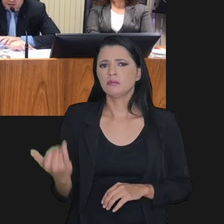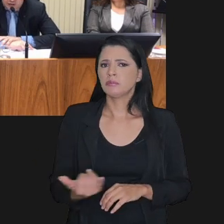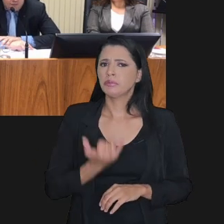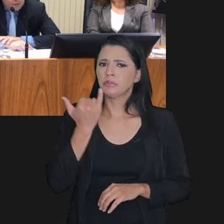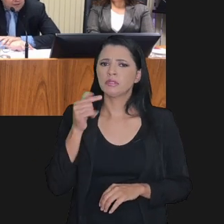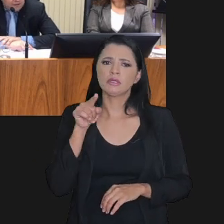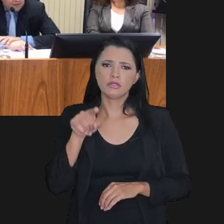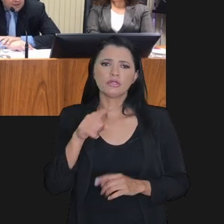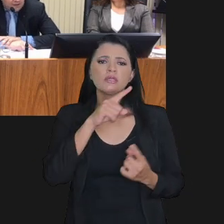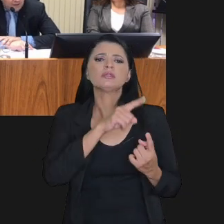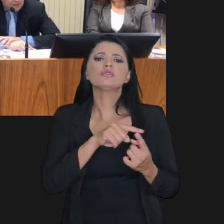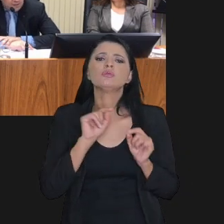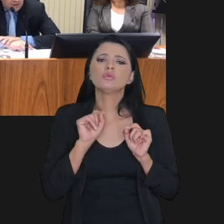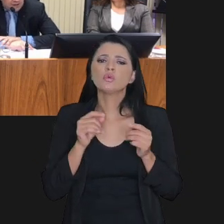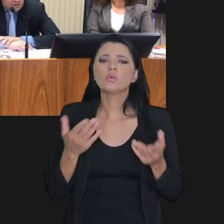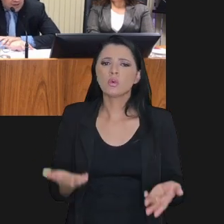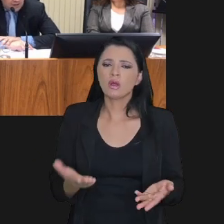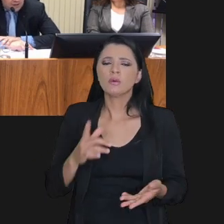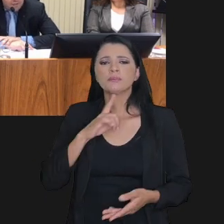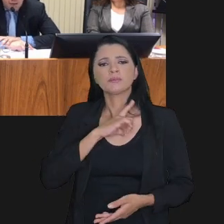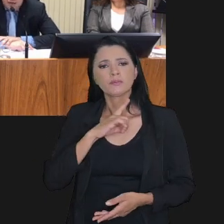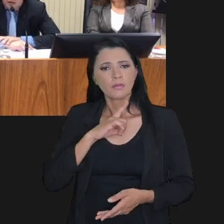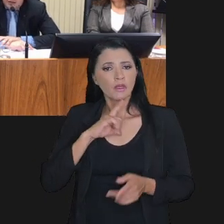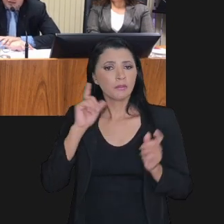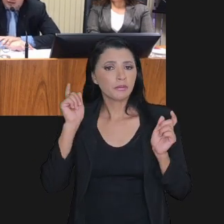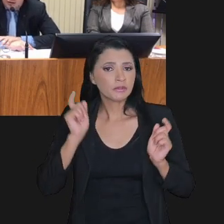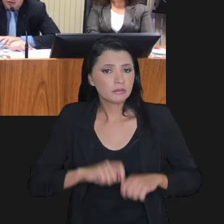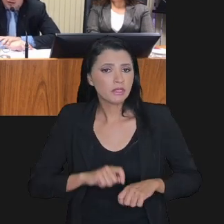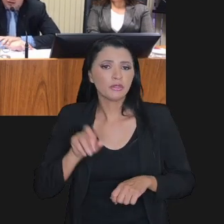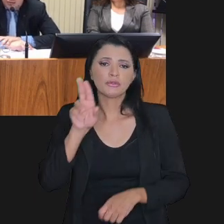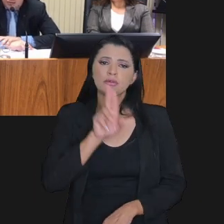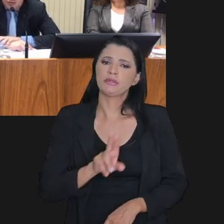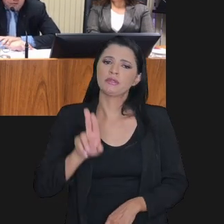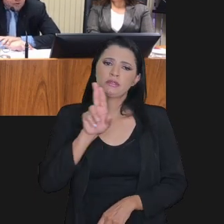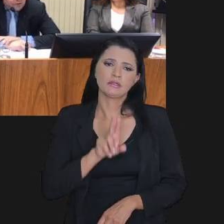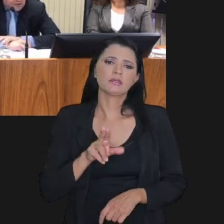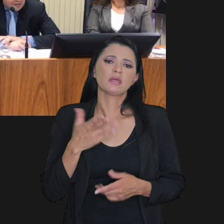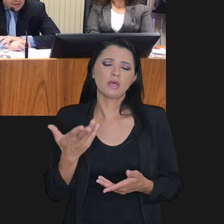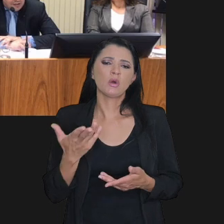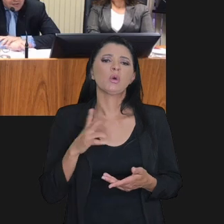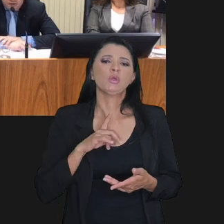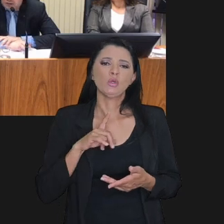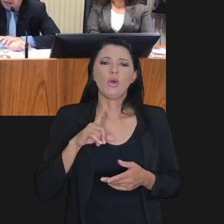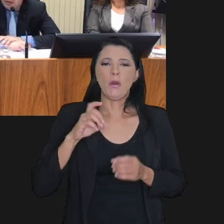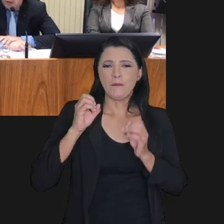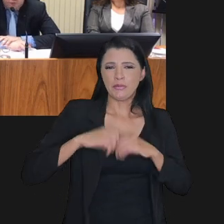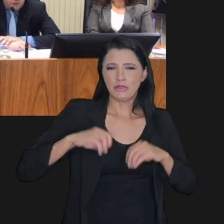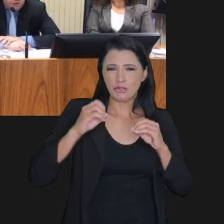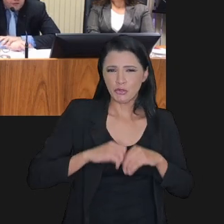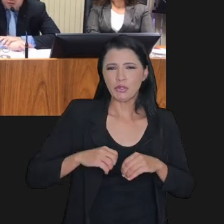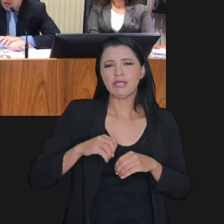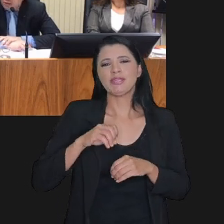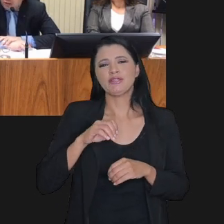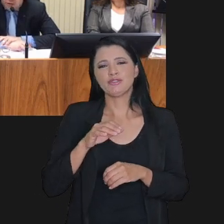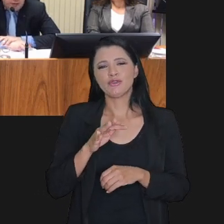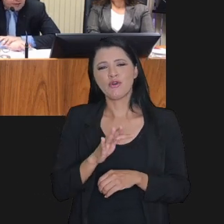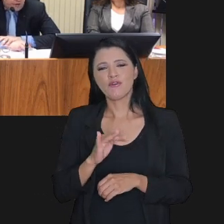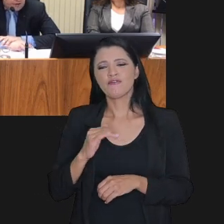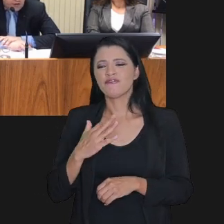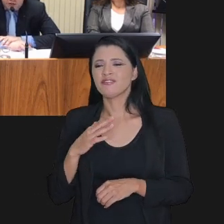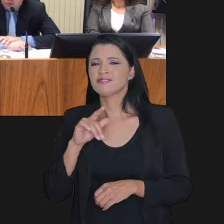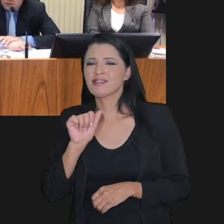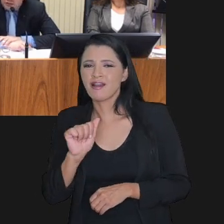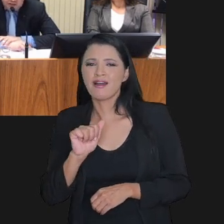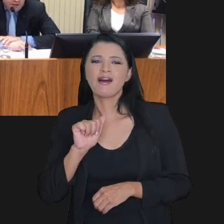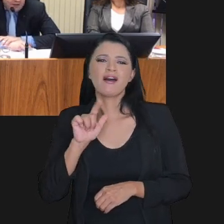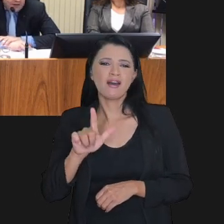características importantes dessa modalidade, você tem a possibilidade de utilização do prejuízo fiscal e da base de